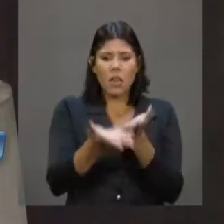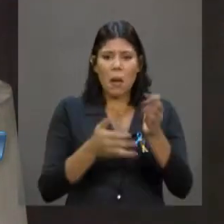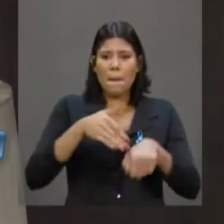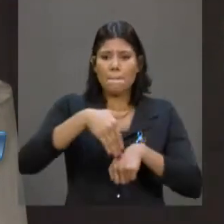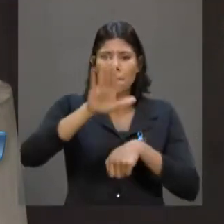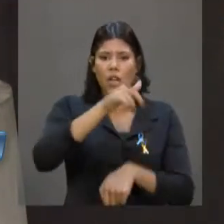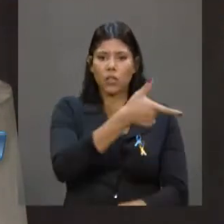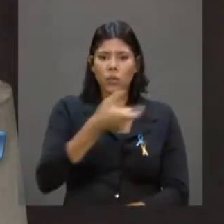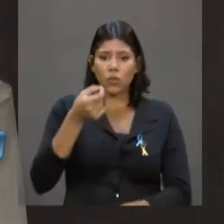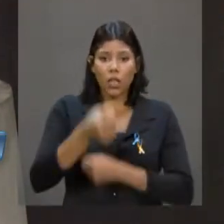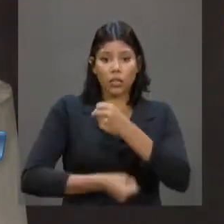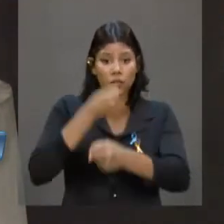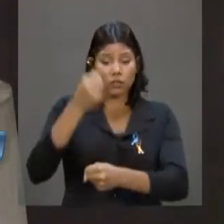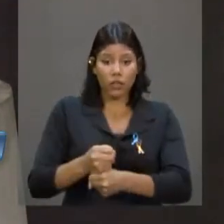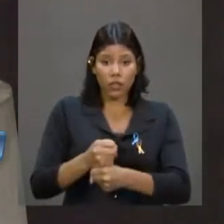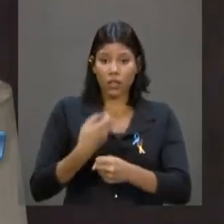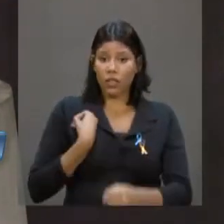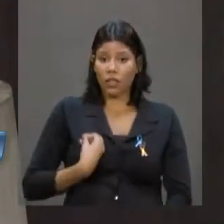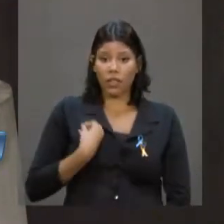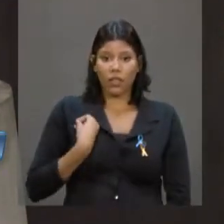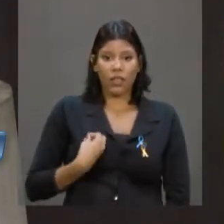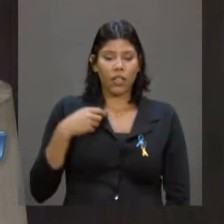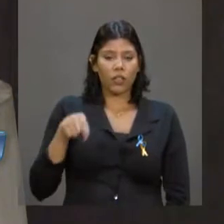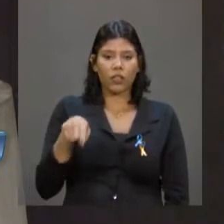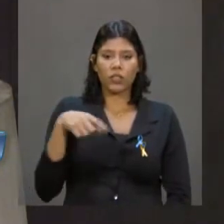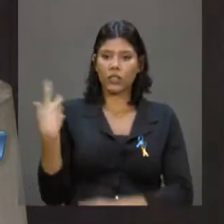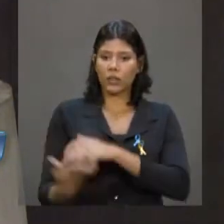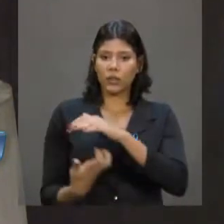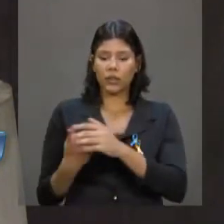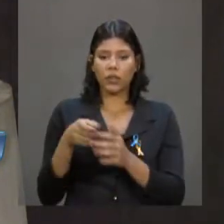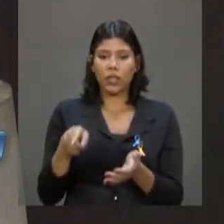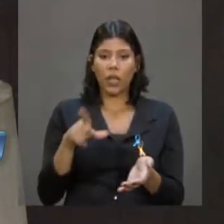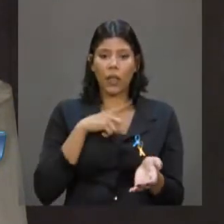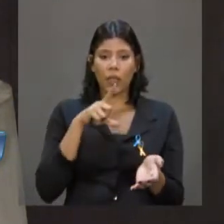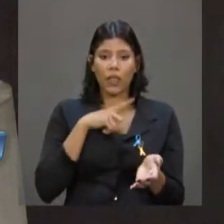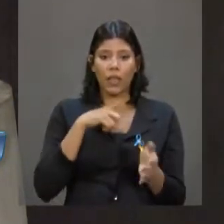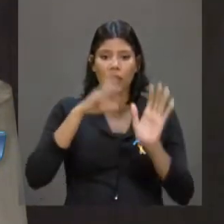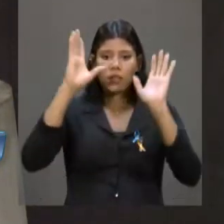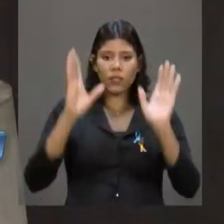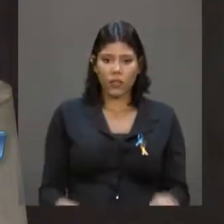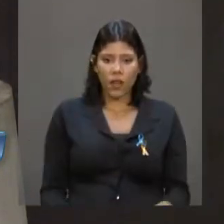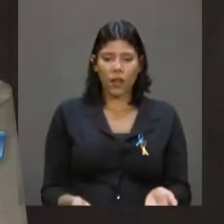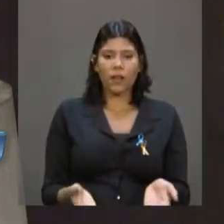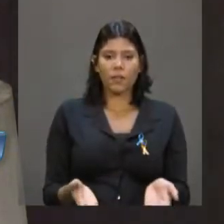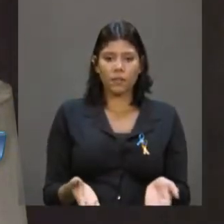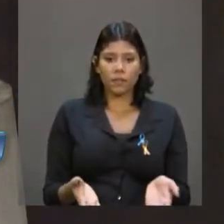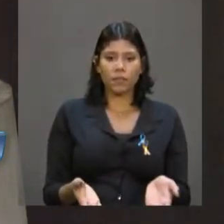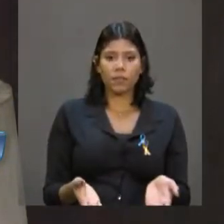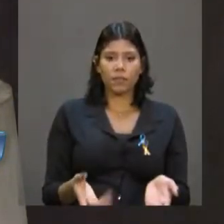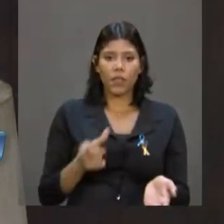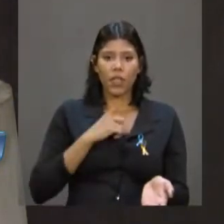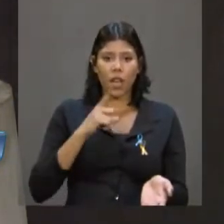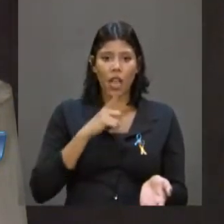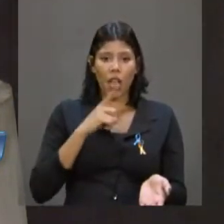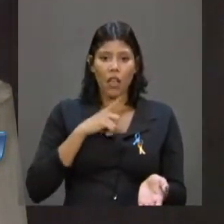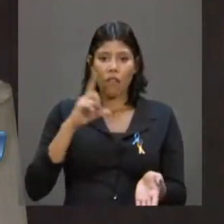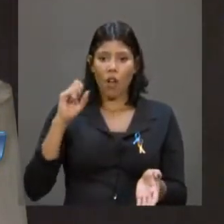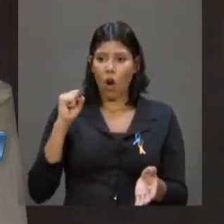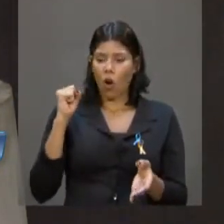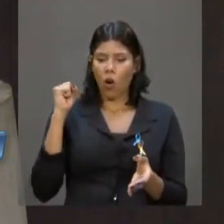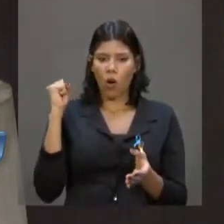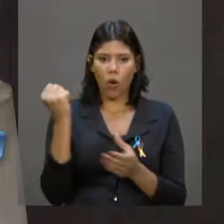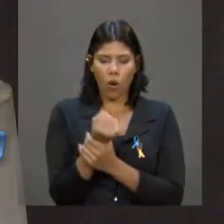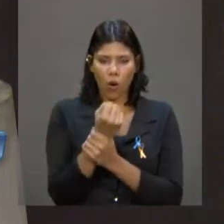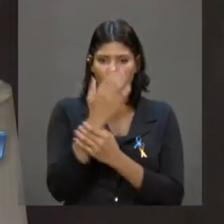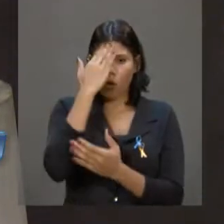prestado ao Brasil, mais de 200 anos prestado ao Brasil, tem, já teve a imensa confiança,